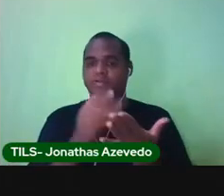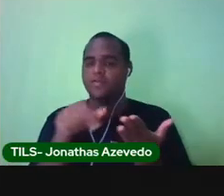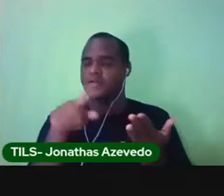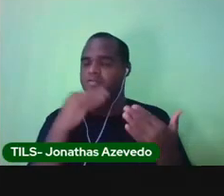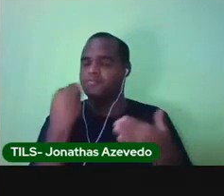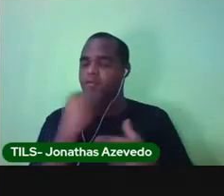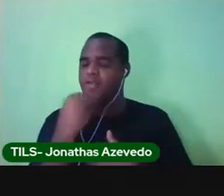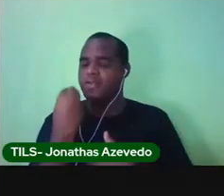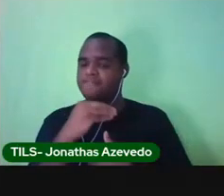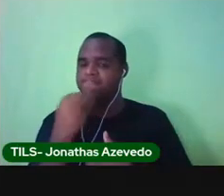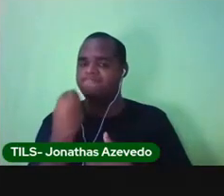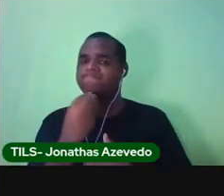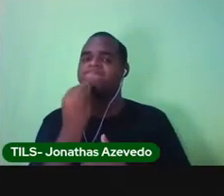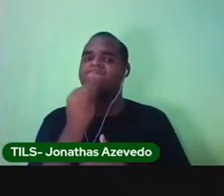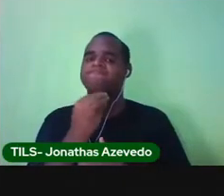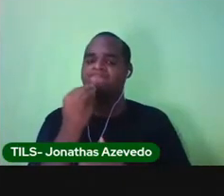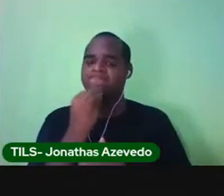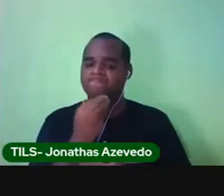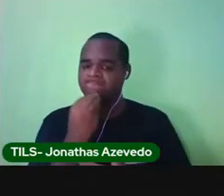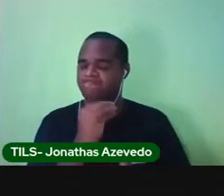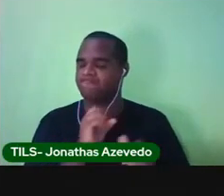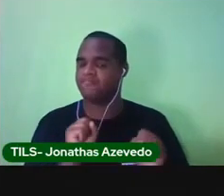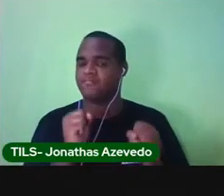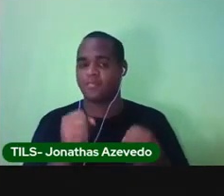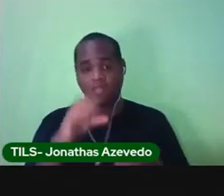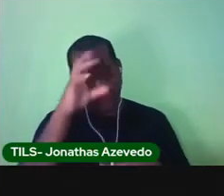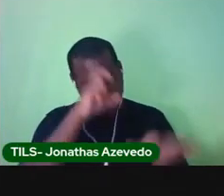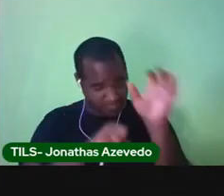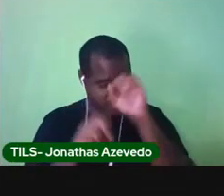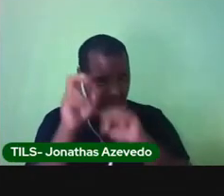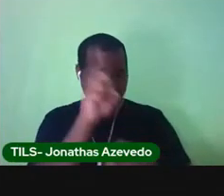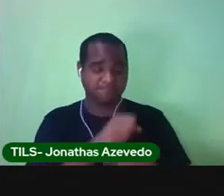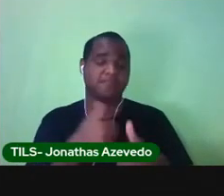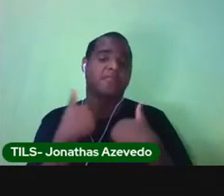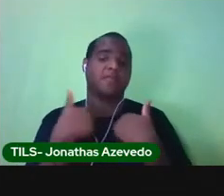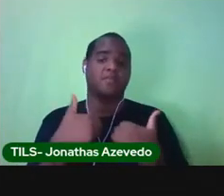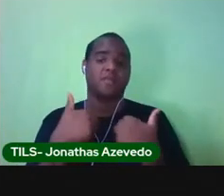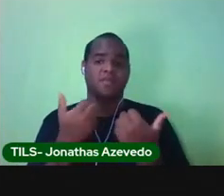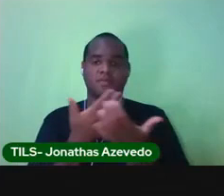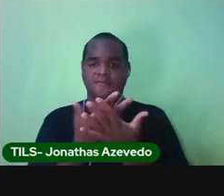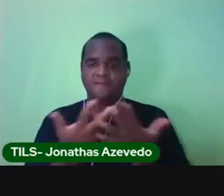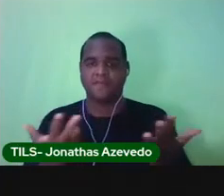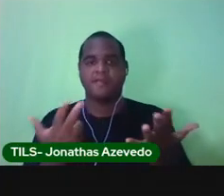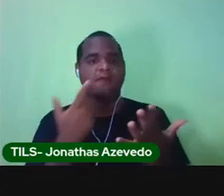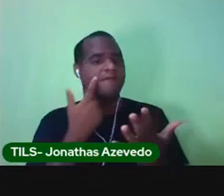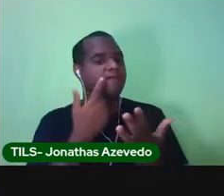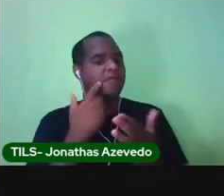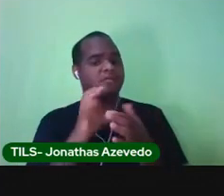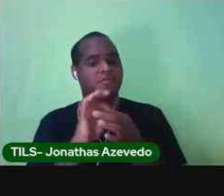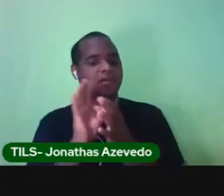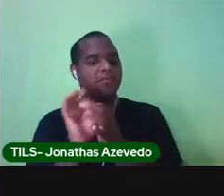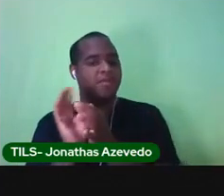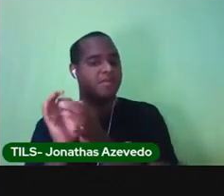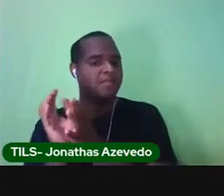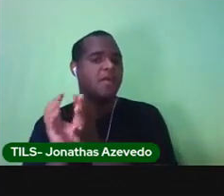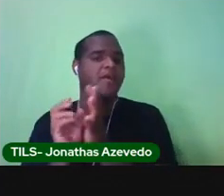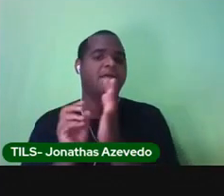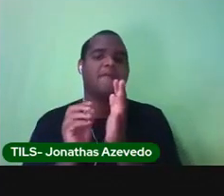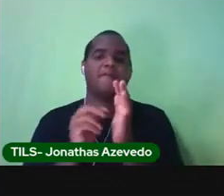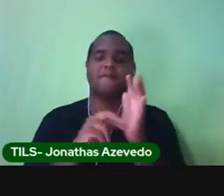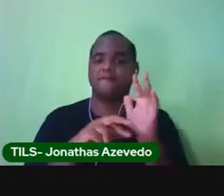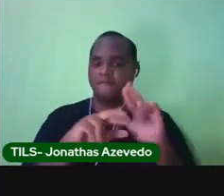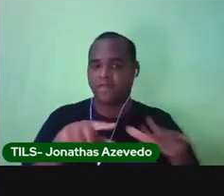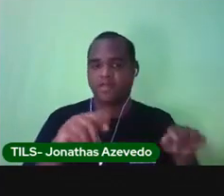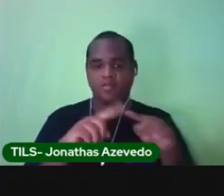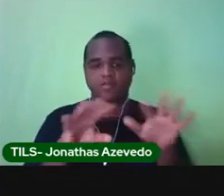aproveitar todas as formas de aprendizado e todas as formas disponíveis. No YouTube, no